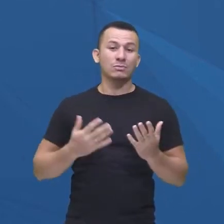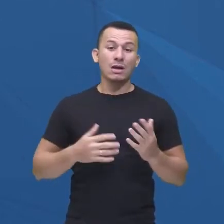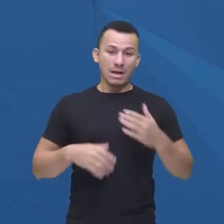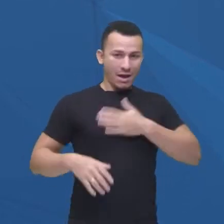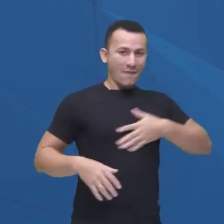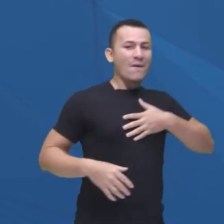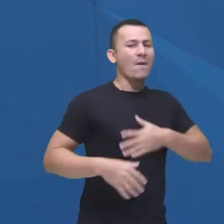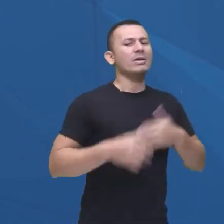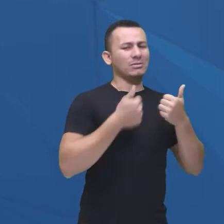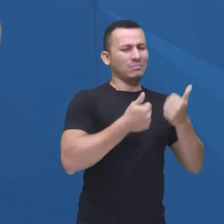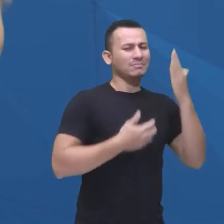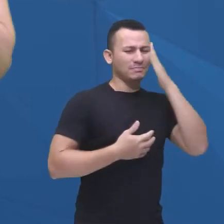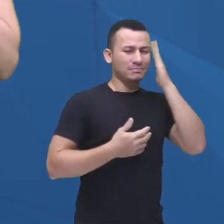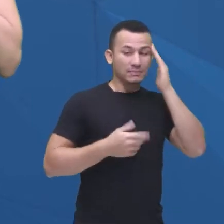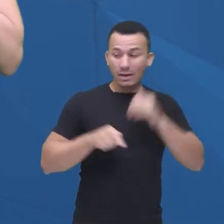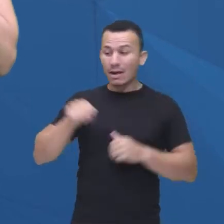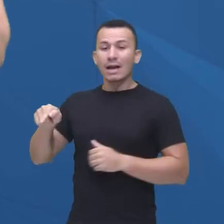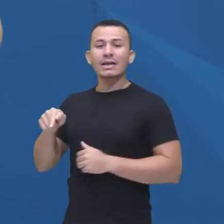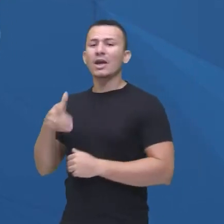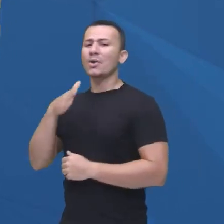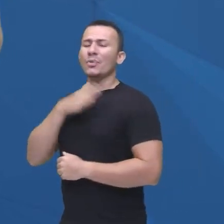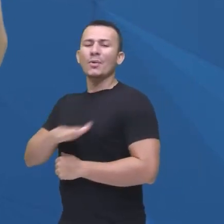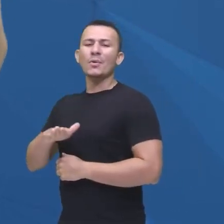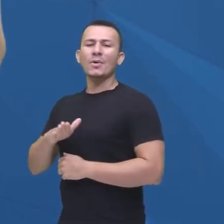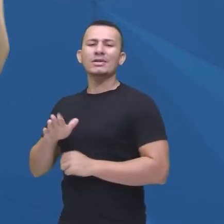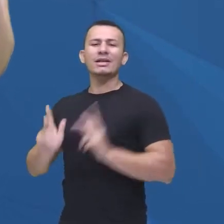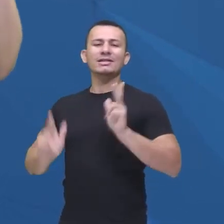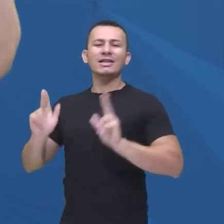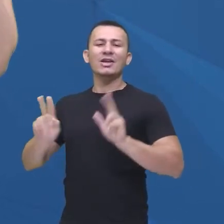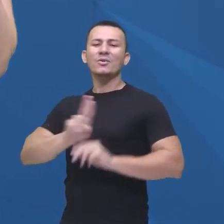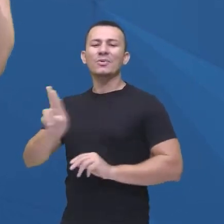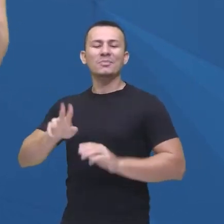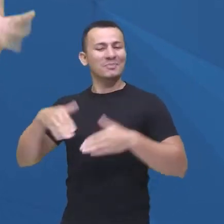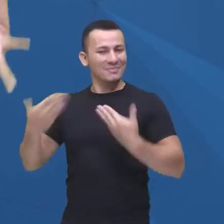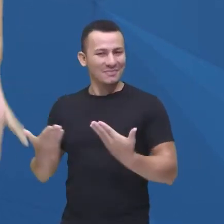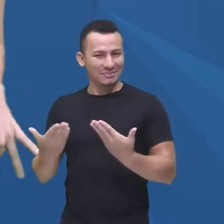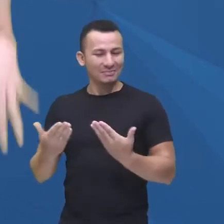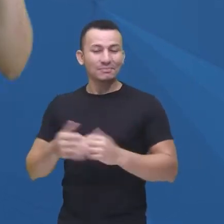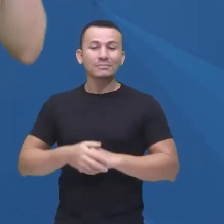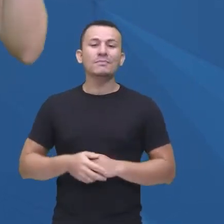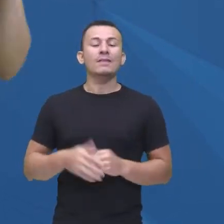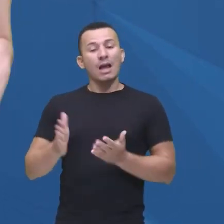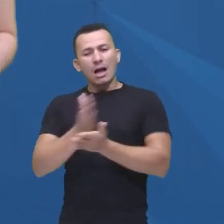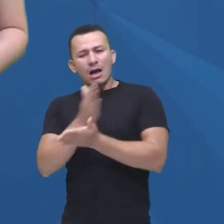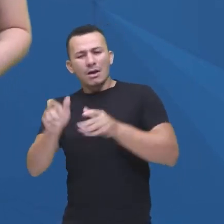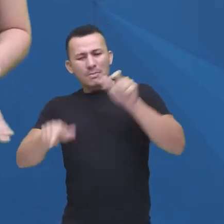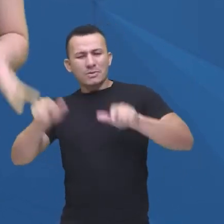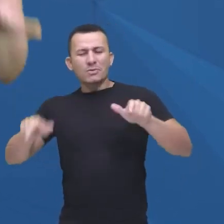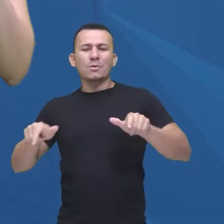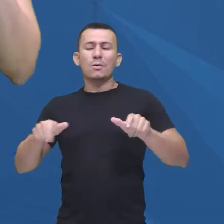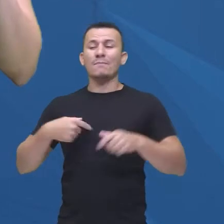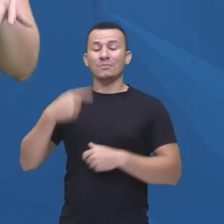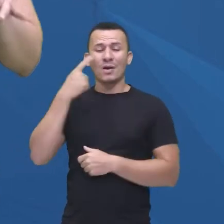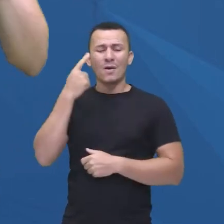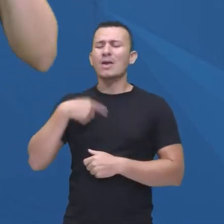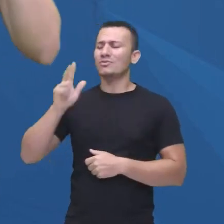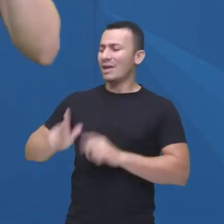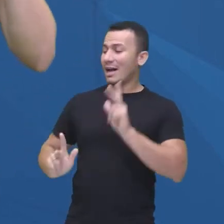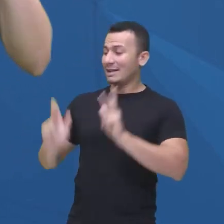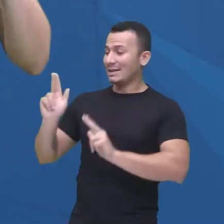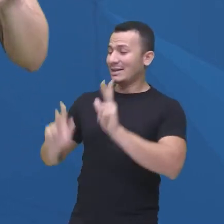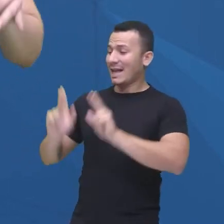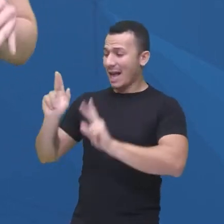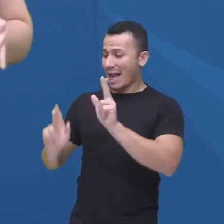favorita, qual é aquela que você não gosta? Porque tem gente que fala assim, mana, assisti uma série